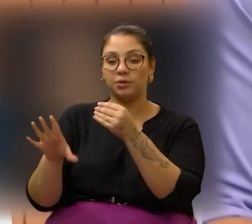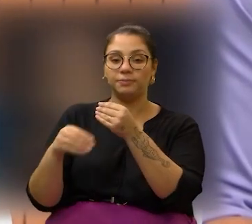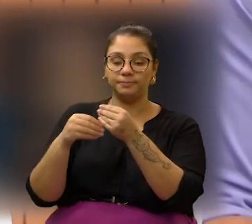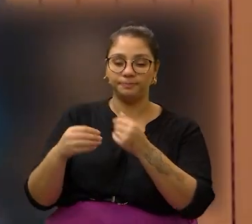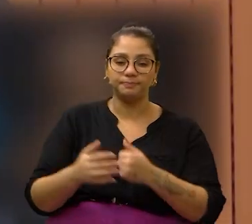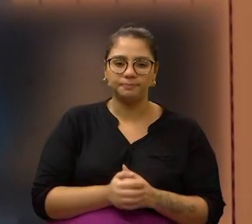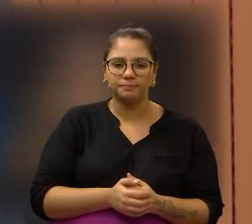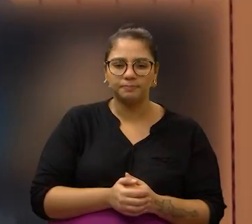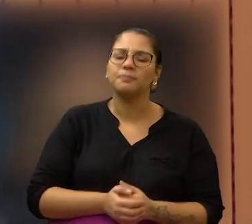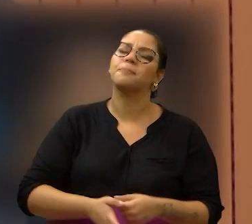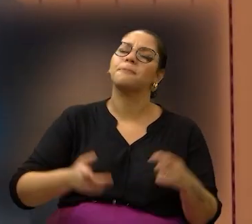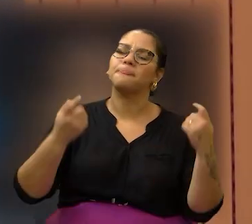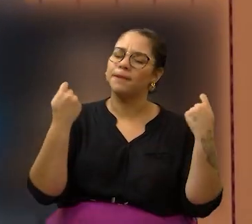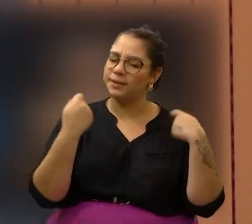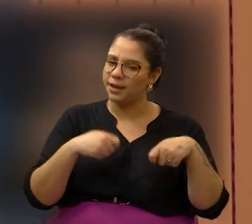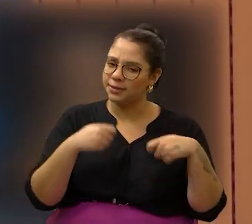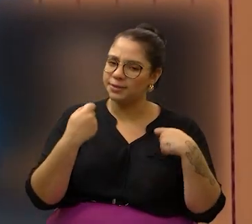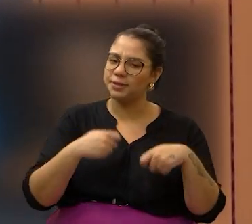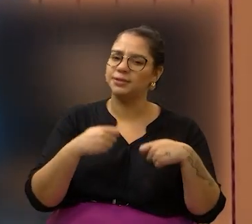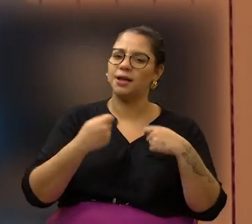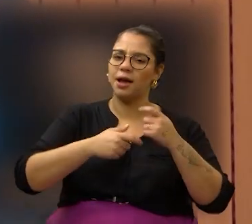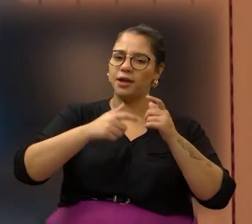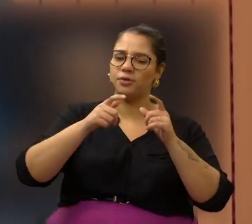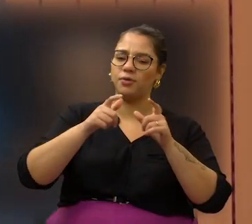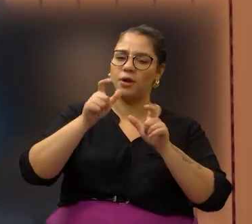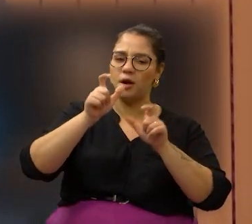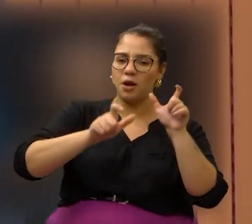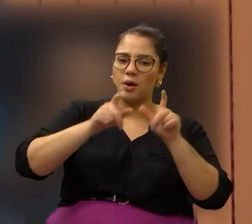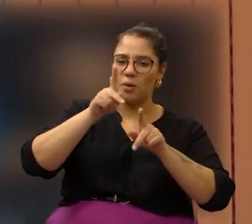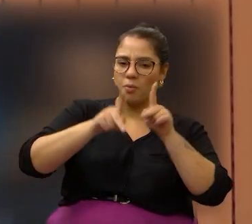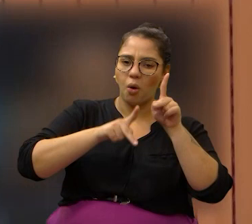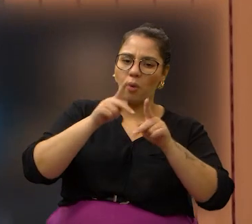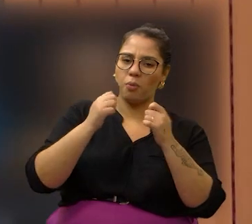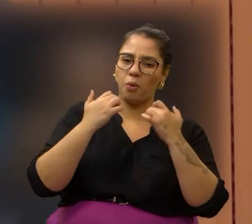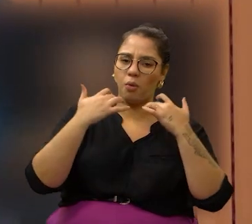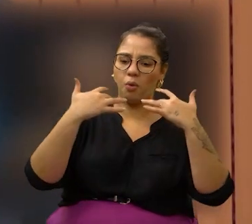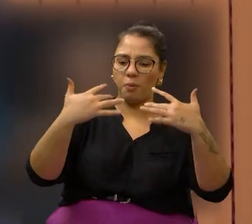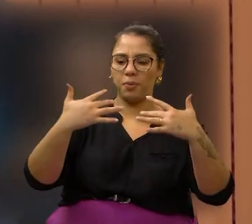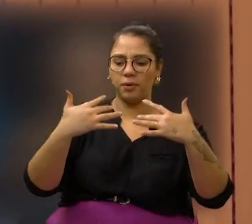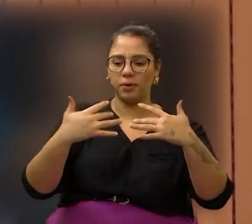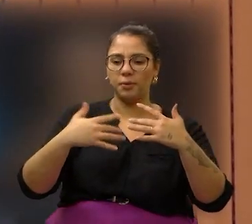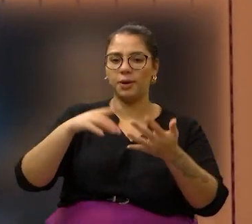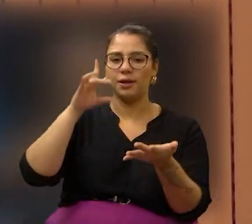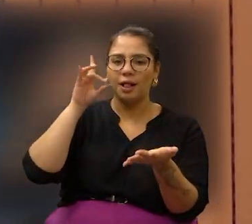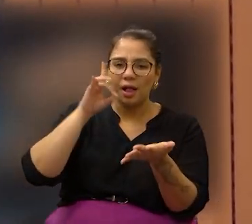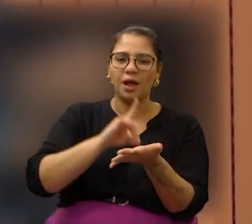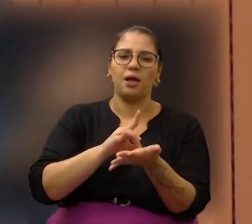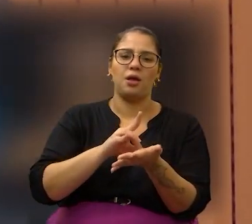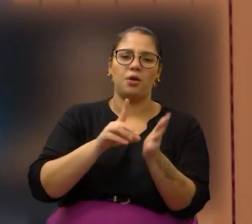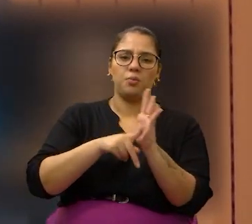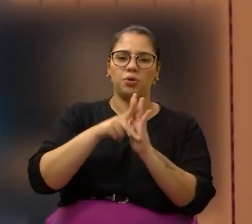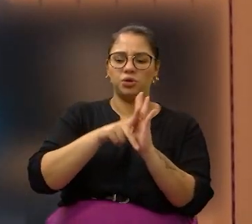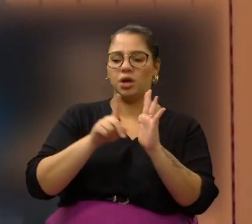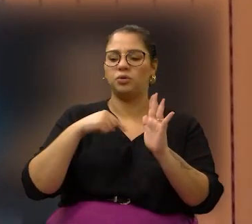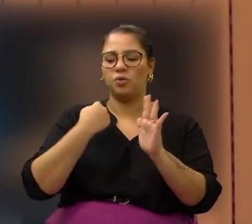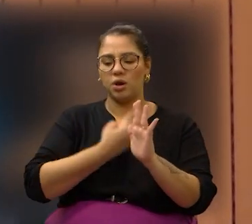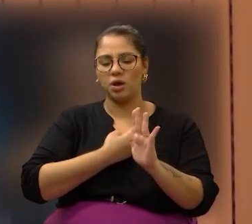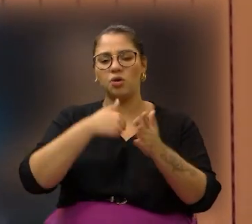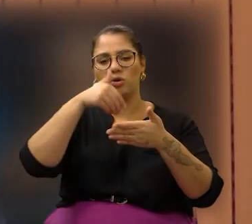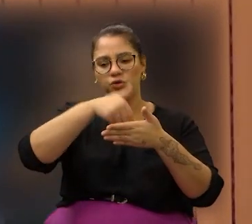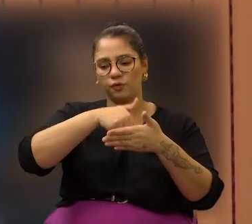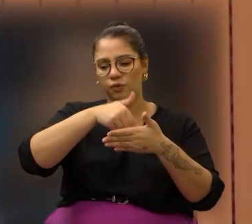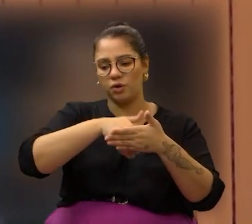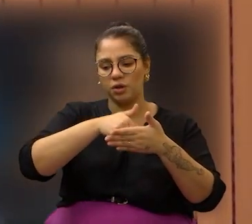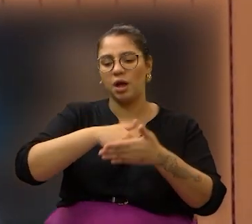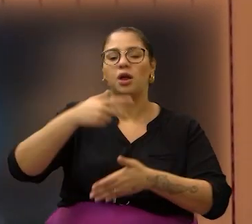providências. Se faz necessário essa audiência pública, para que legitime esse projeto, a gente possa votar